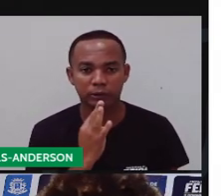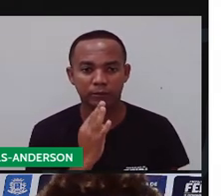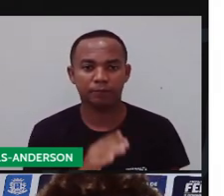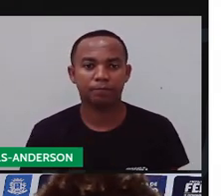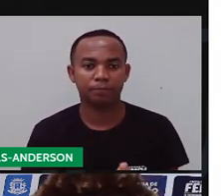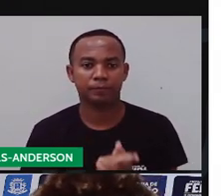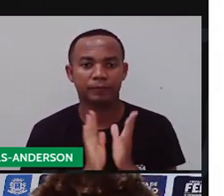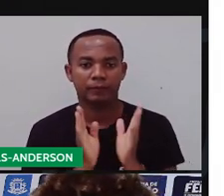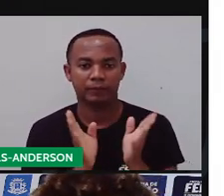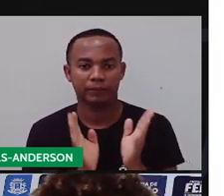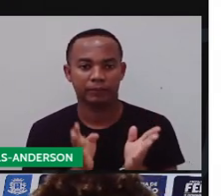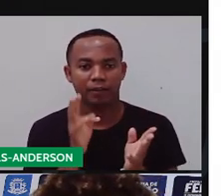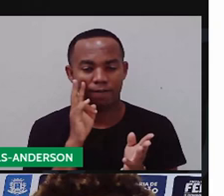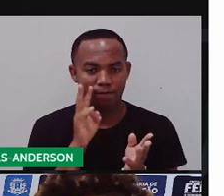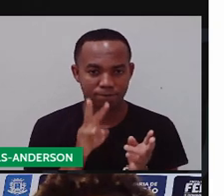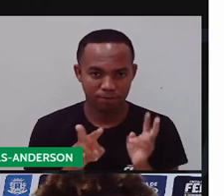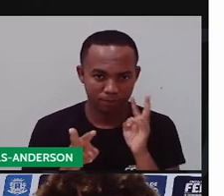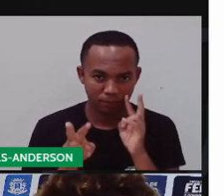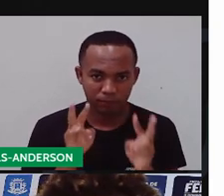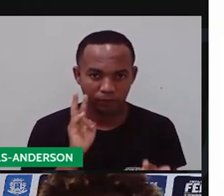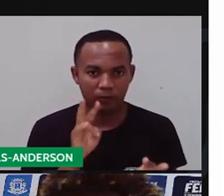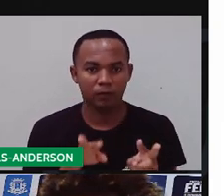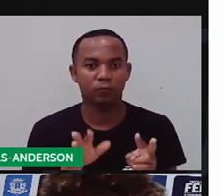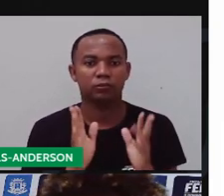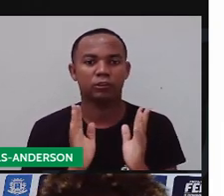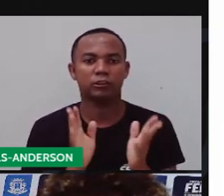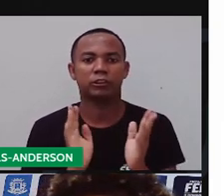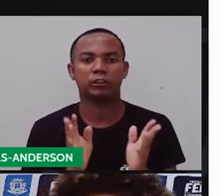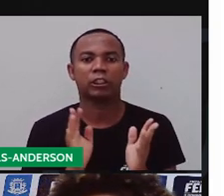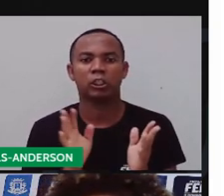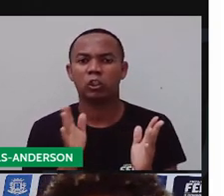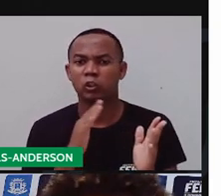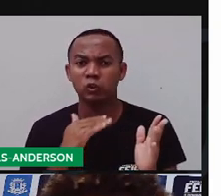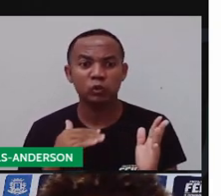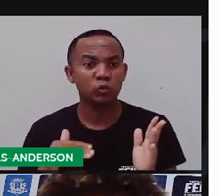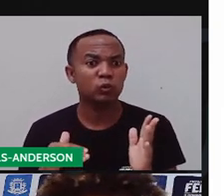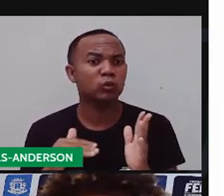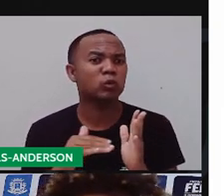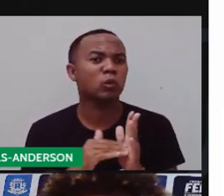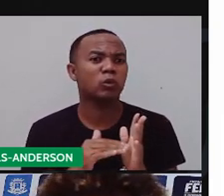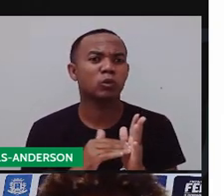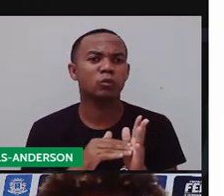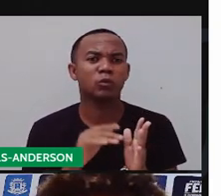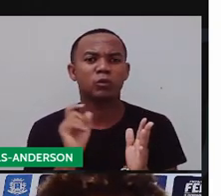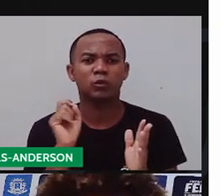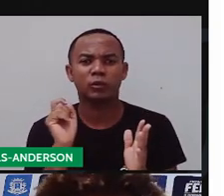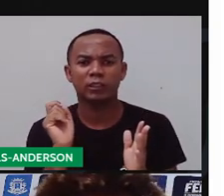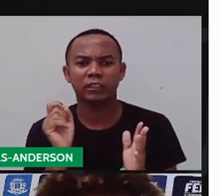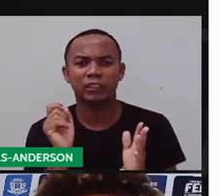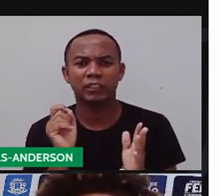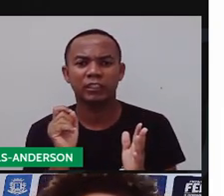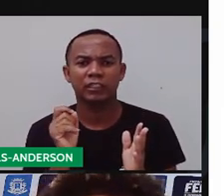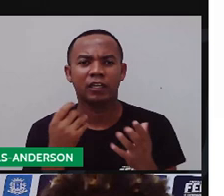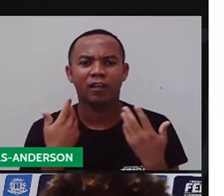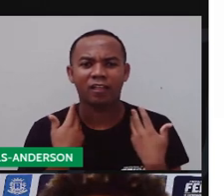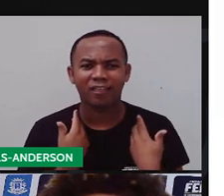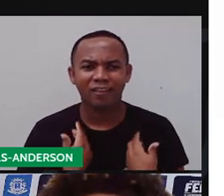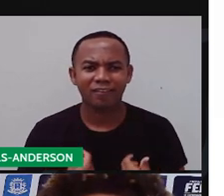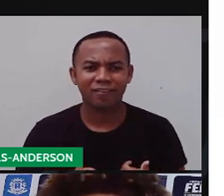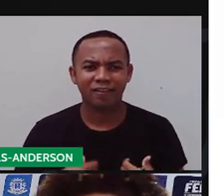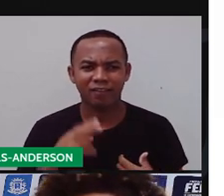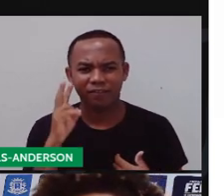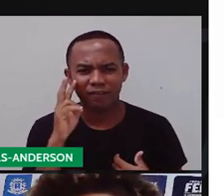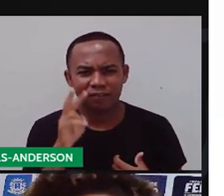porque a gente já viu isso aqui, não foi, Anderson? Já vimos e todo mundo que tá aí tá cansado? Não, ninguém tá cansado, não. Mas já